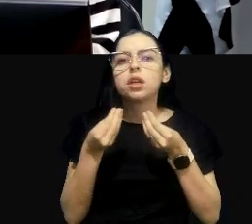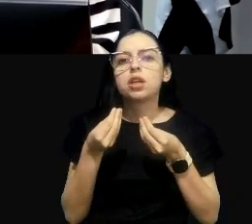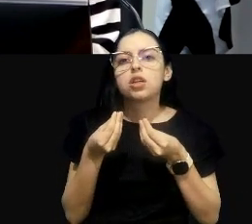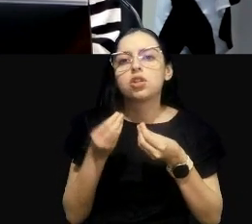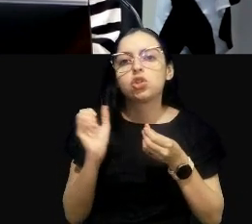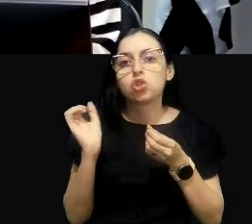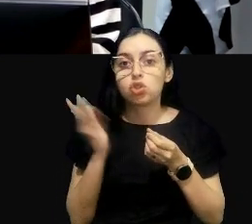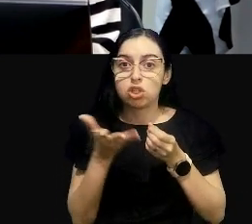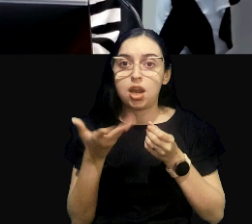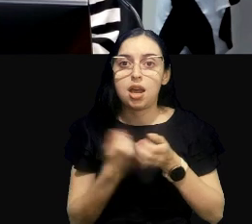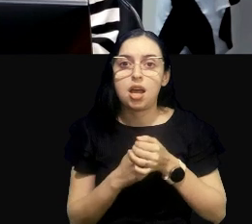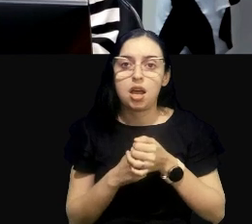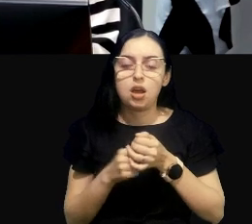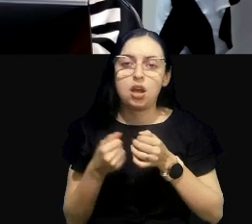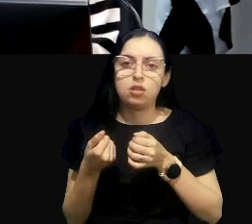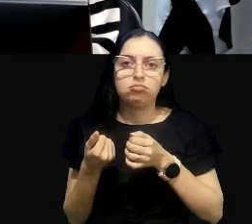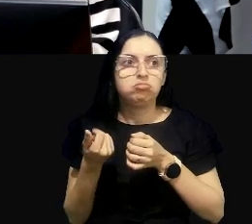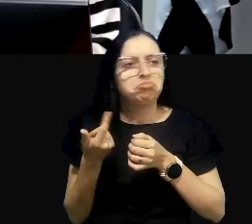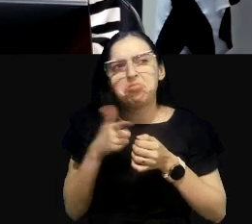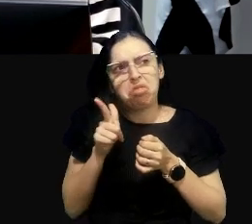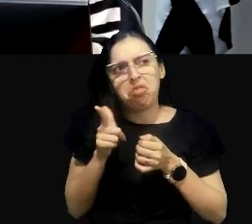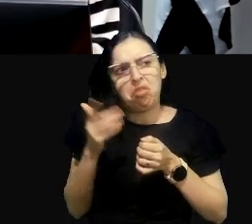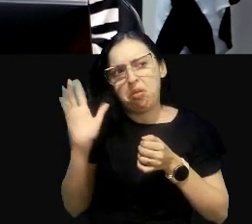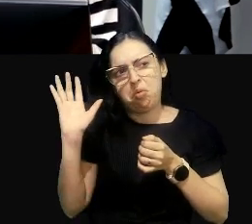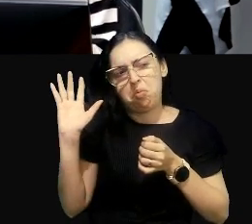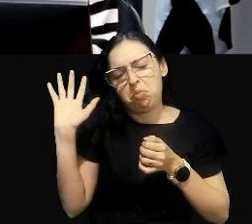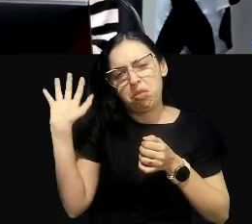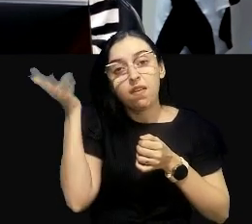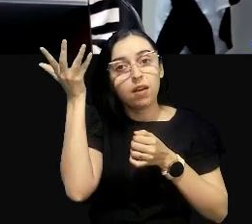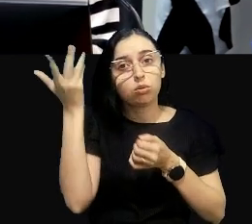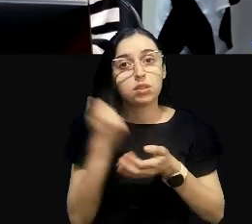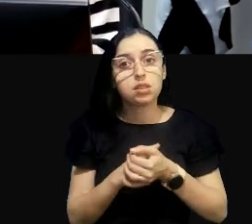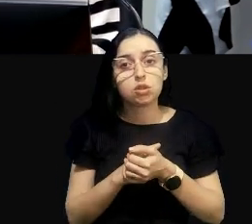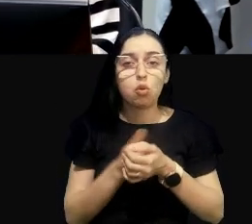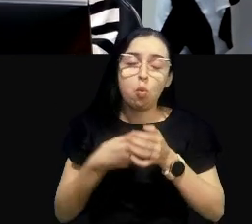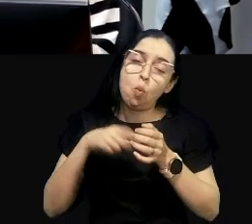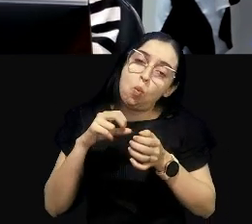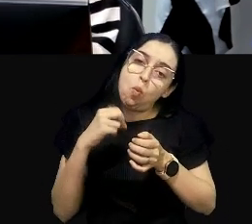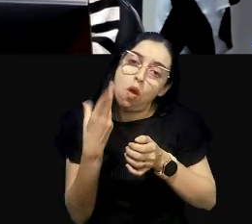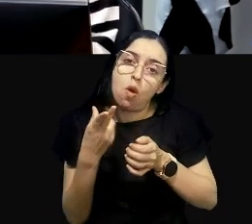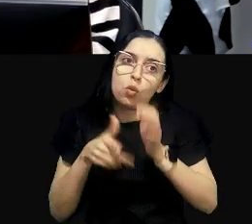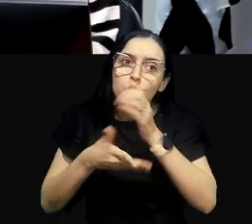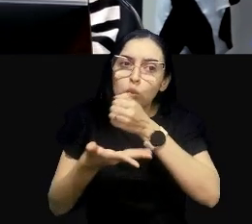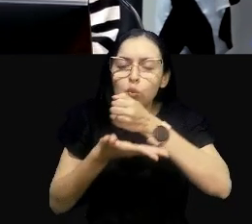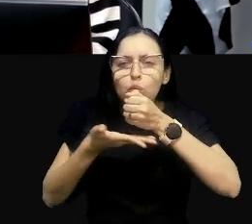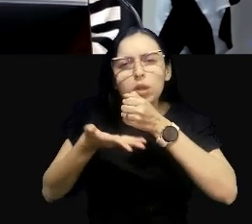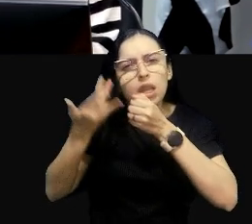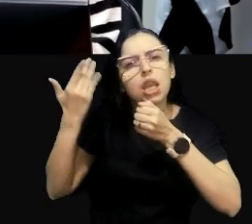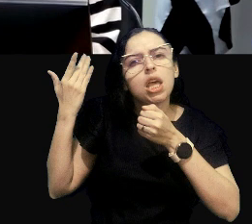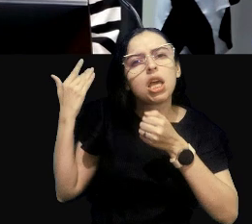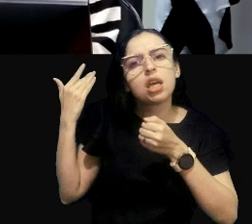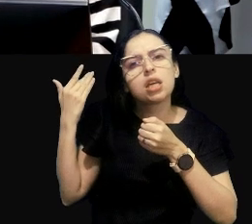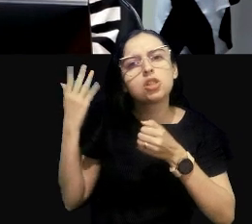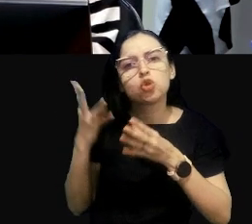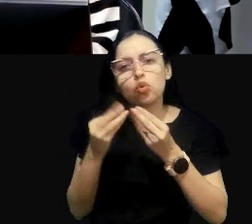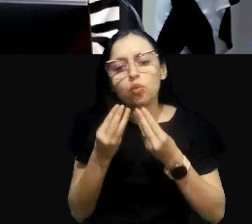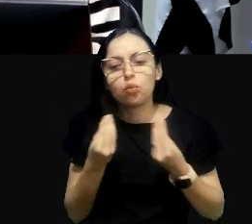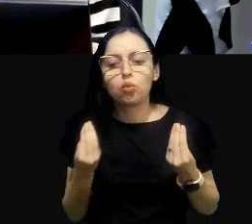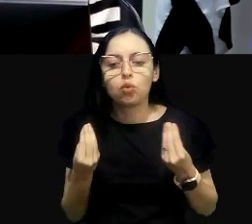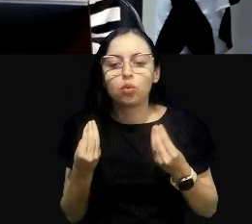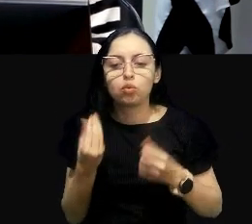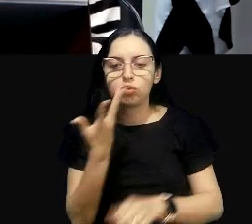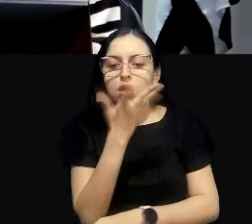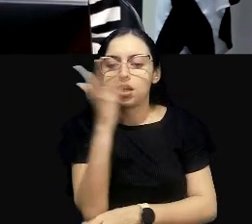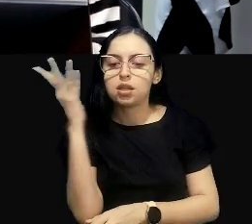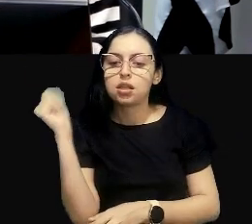não aconteceu, ou que estava lá no início, muitos componentes ambientais